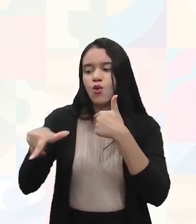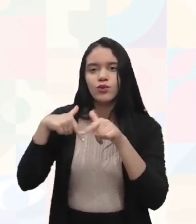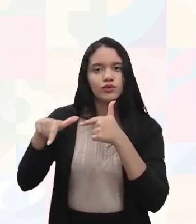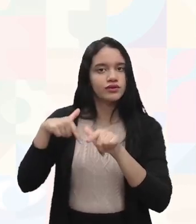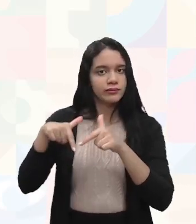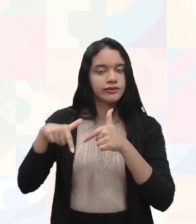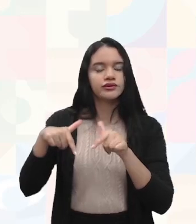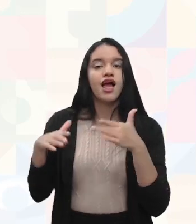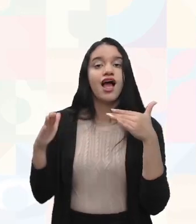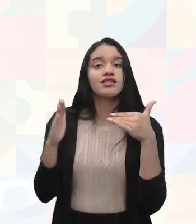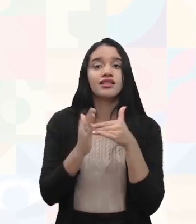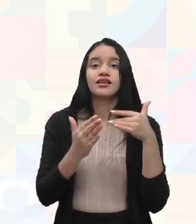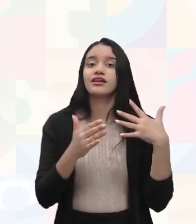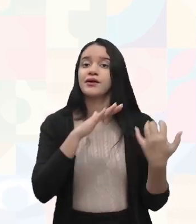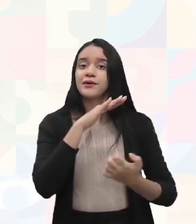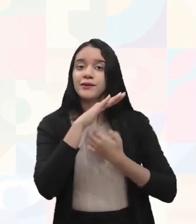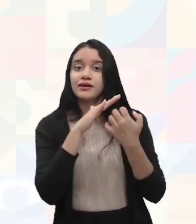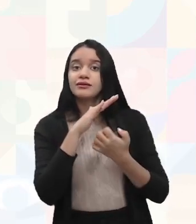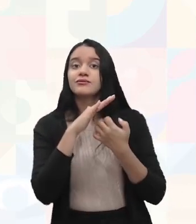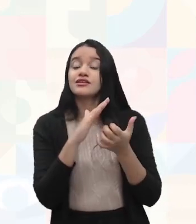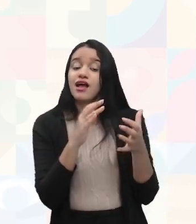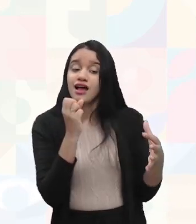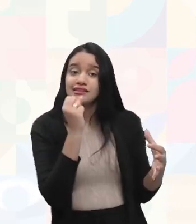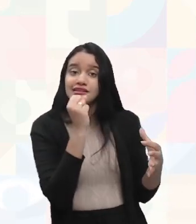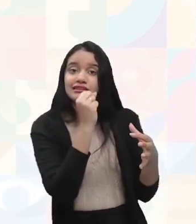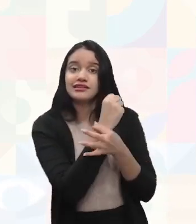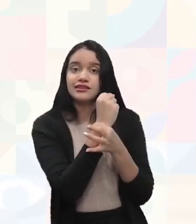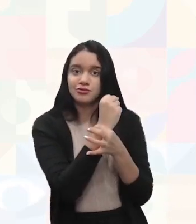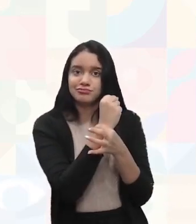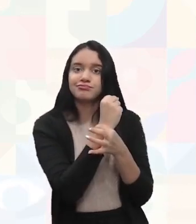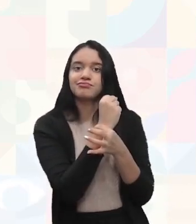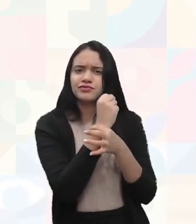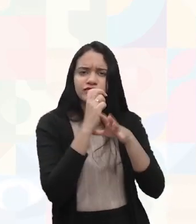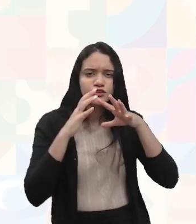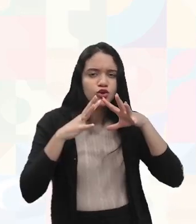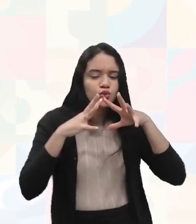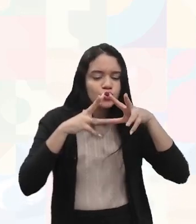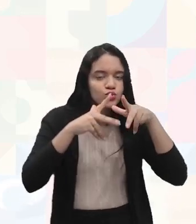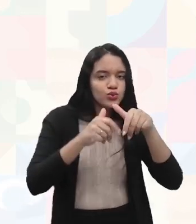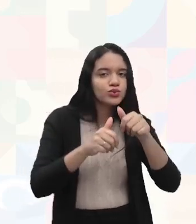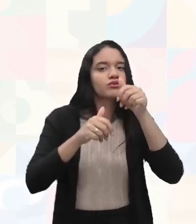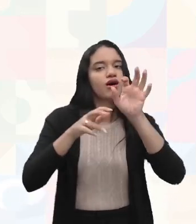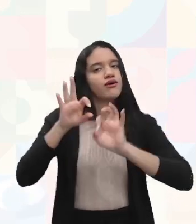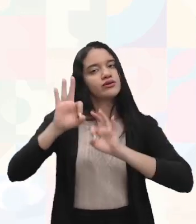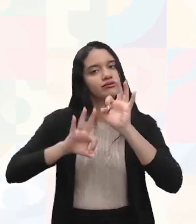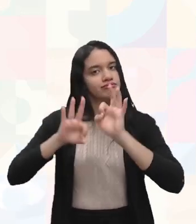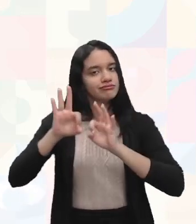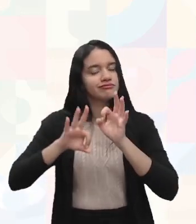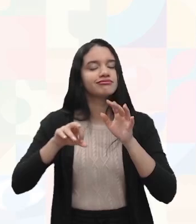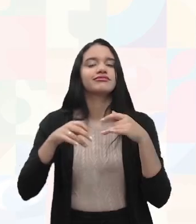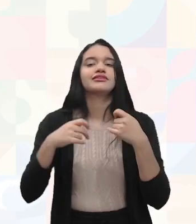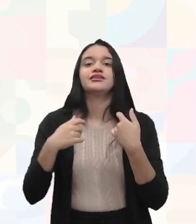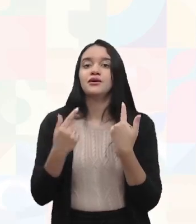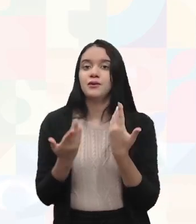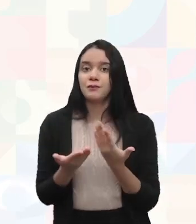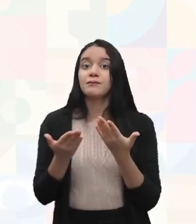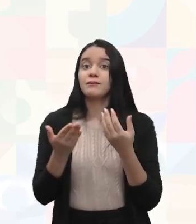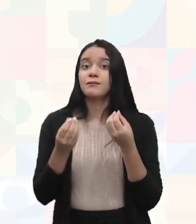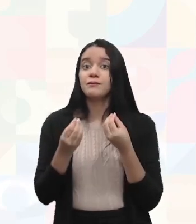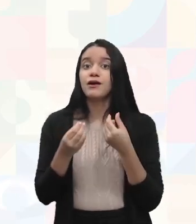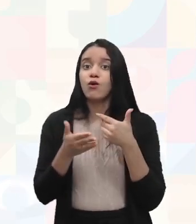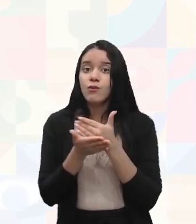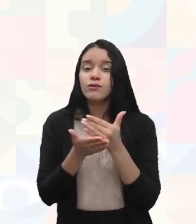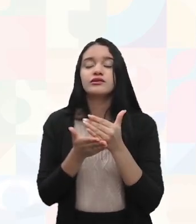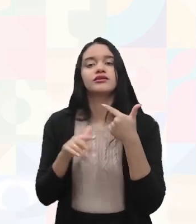até que a empresa assegure que está com tudo organizado para ele realmente poder trabalhar. Então, assim,